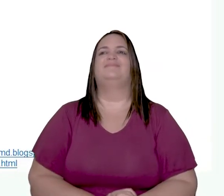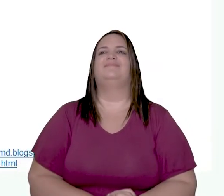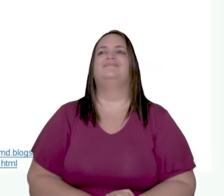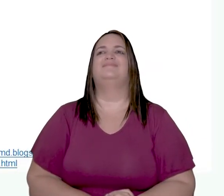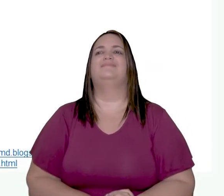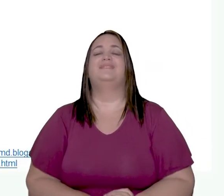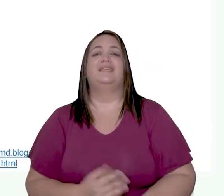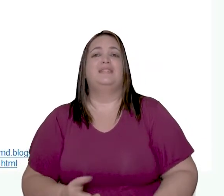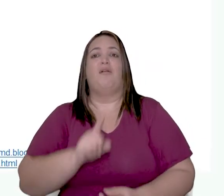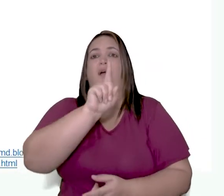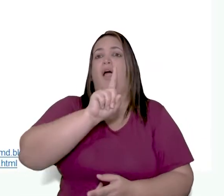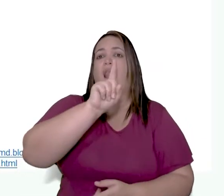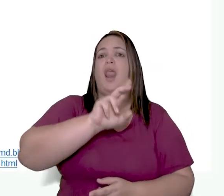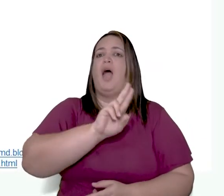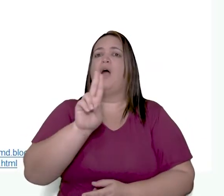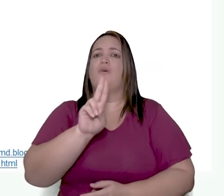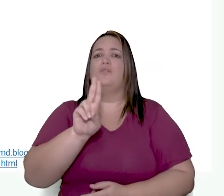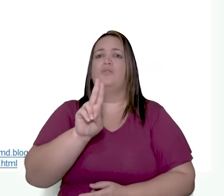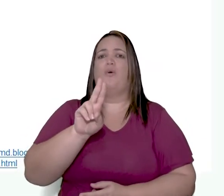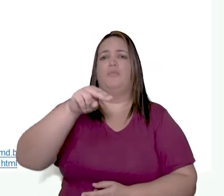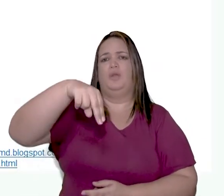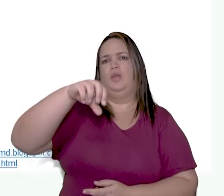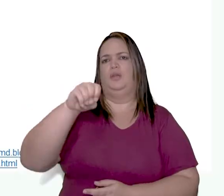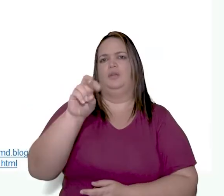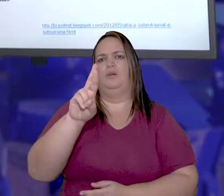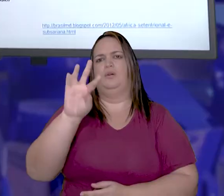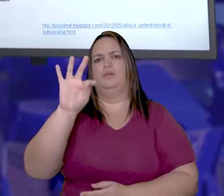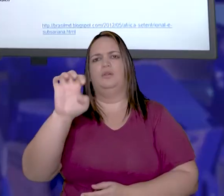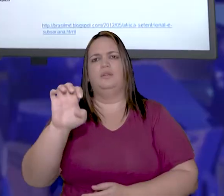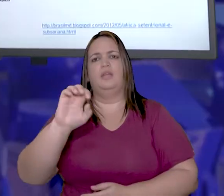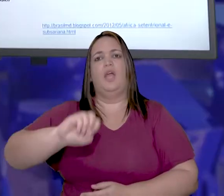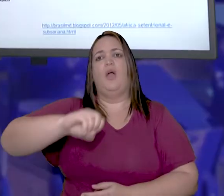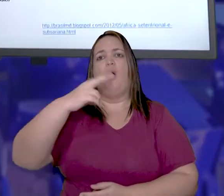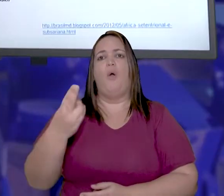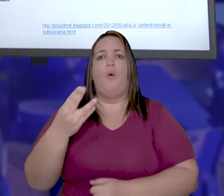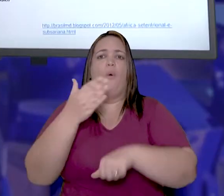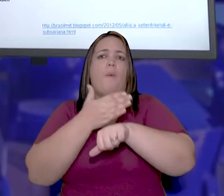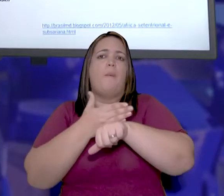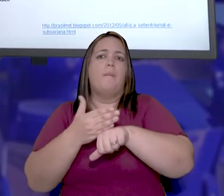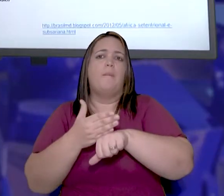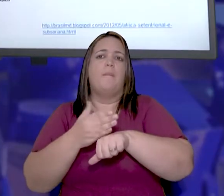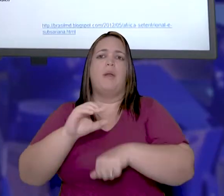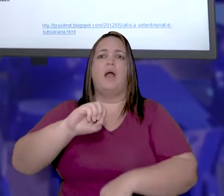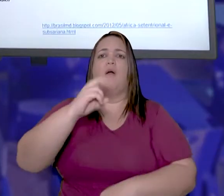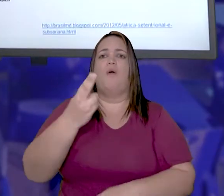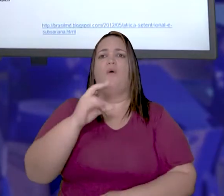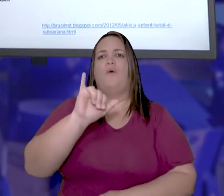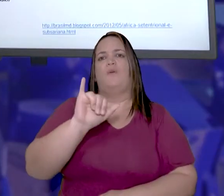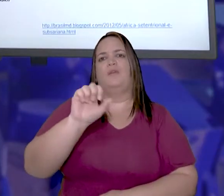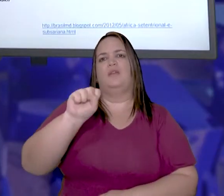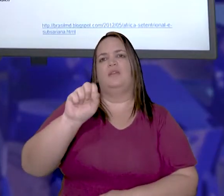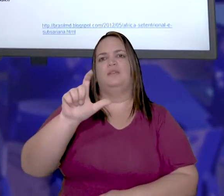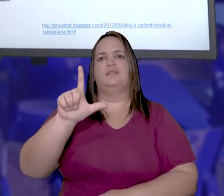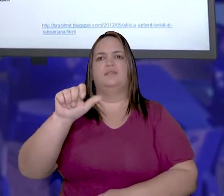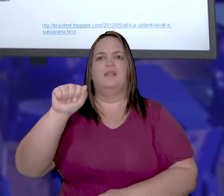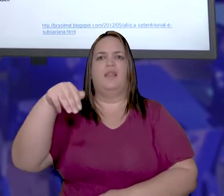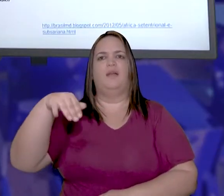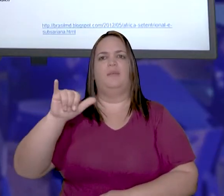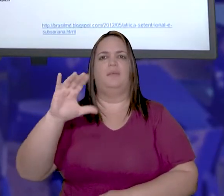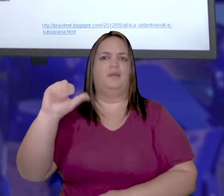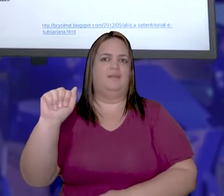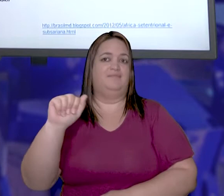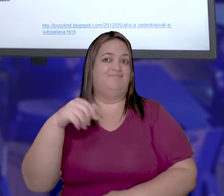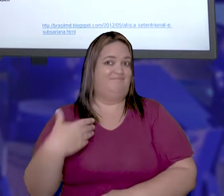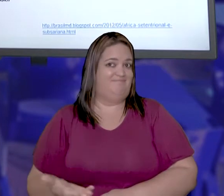Porém, essa parte do continente africano também pode ser chamada de África do Norte,